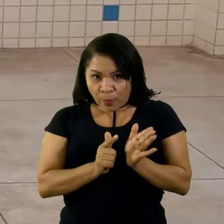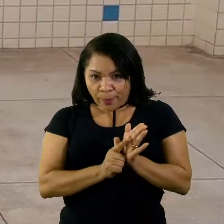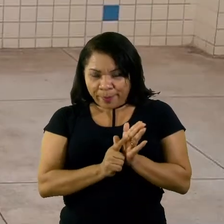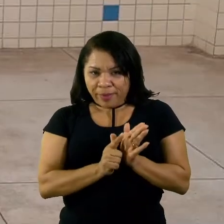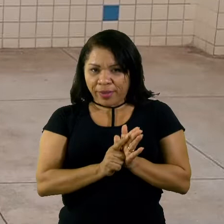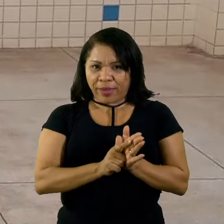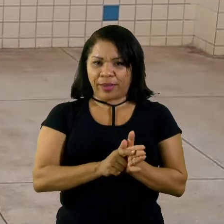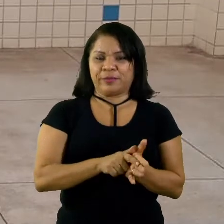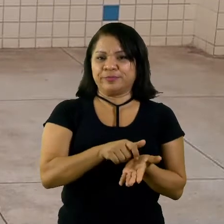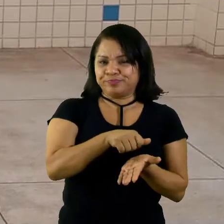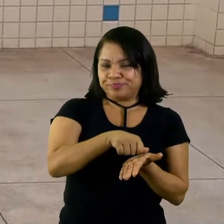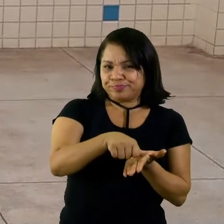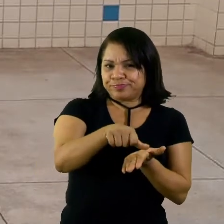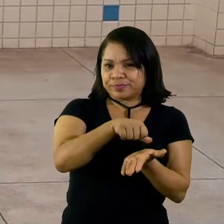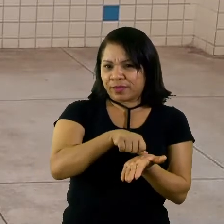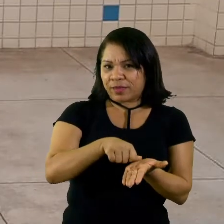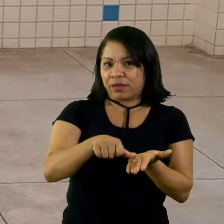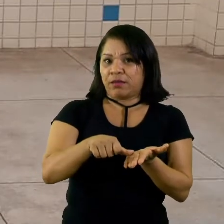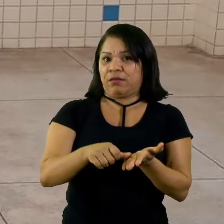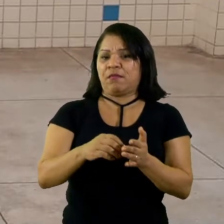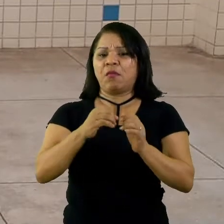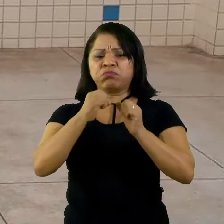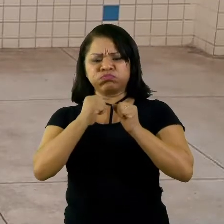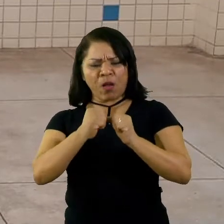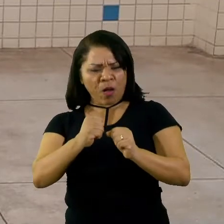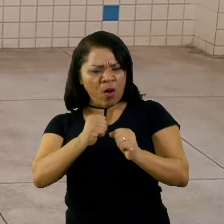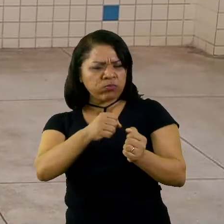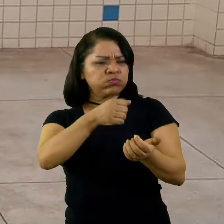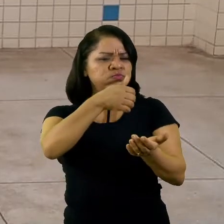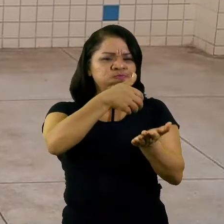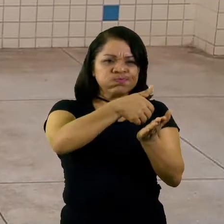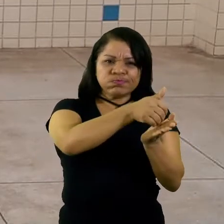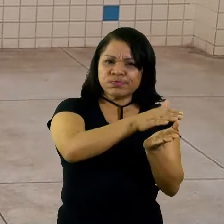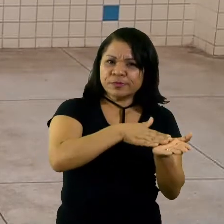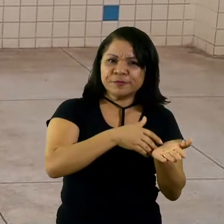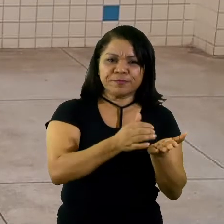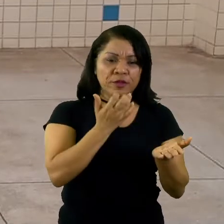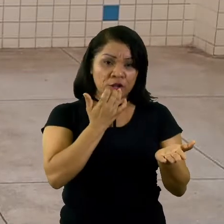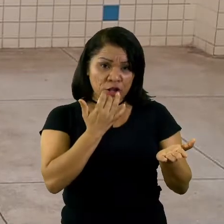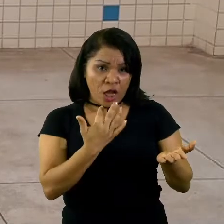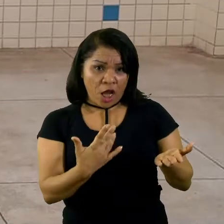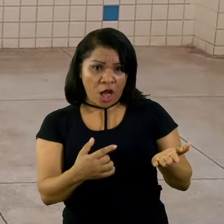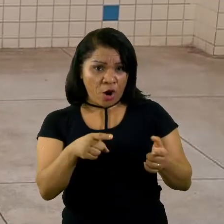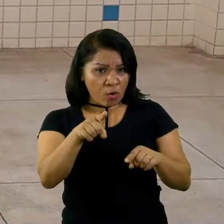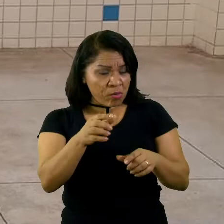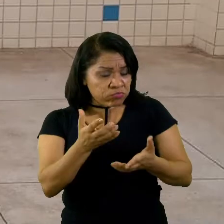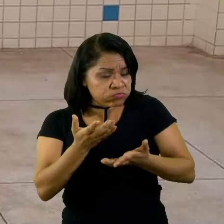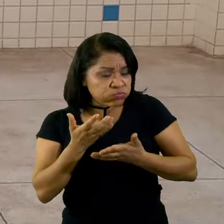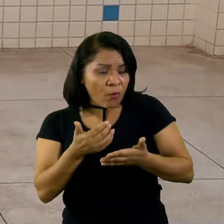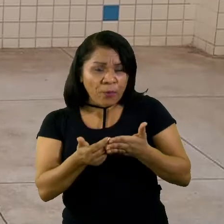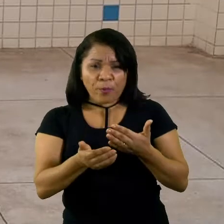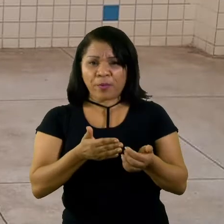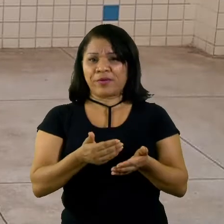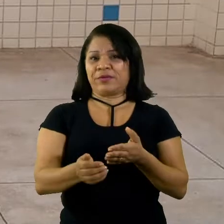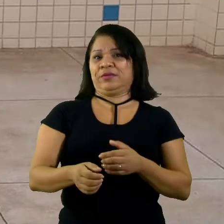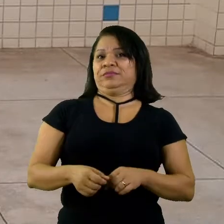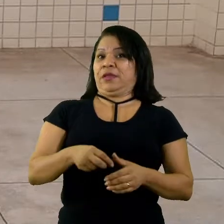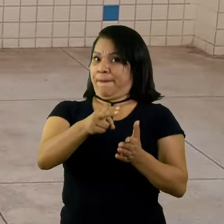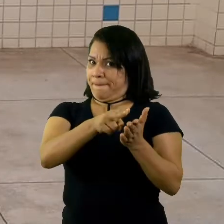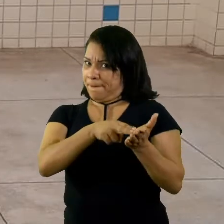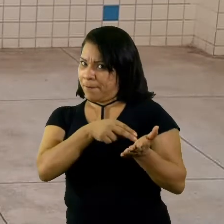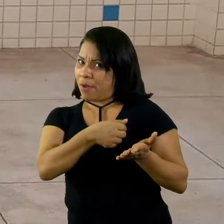Você pode pintar da cor que você gostar, da cor que você achar bonito. Tá bom? Pinta bem bonito.